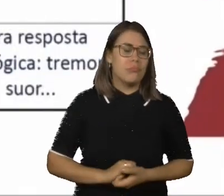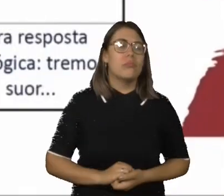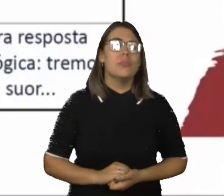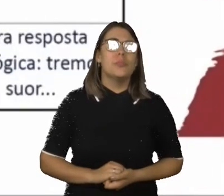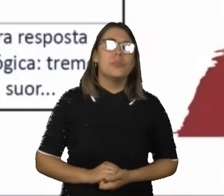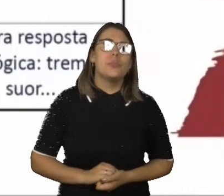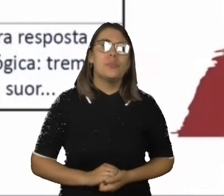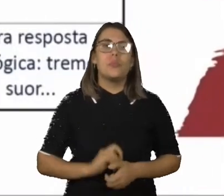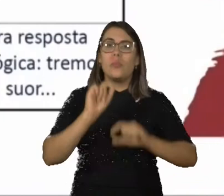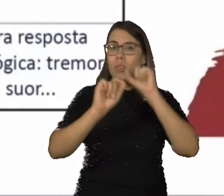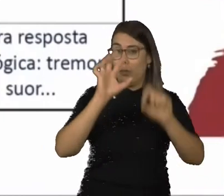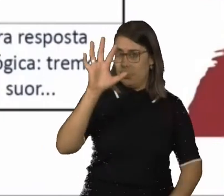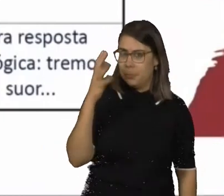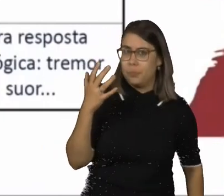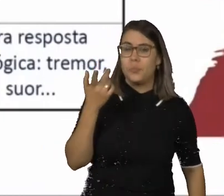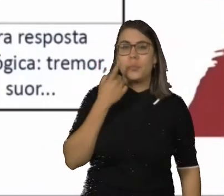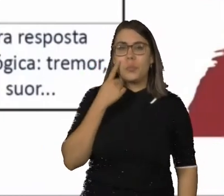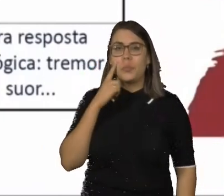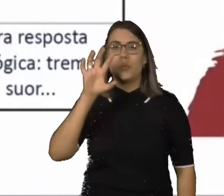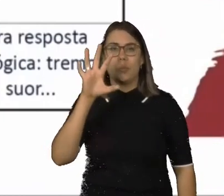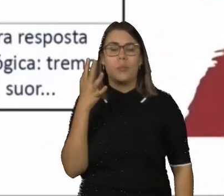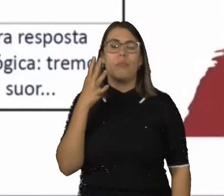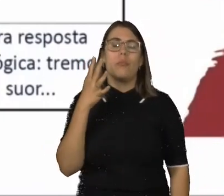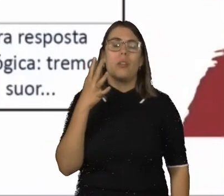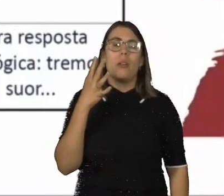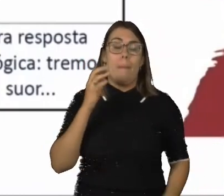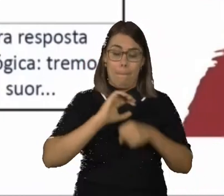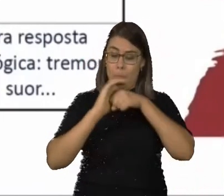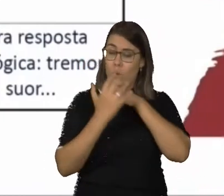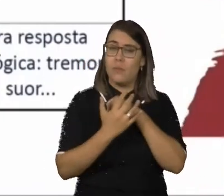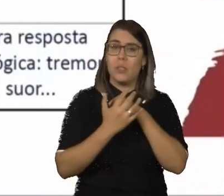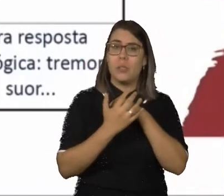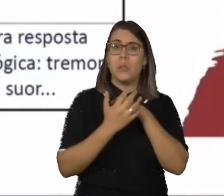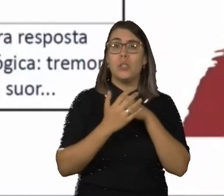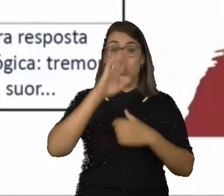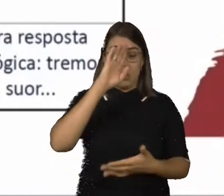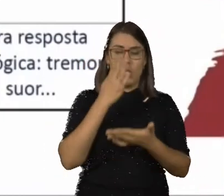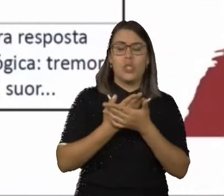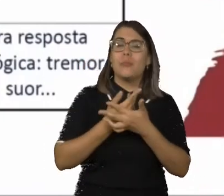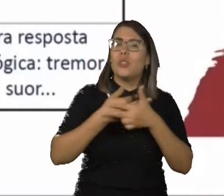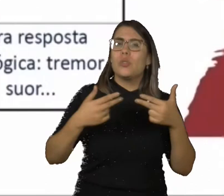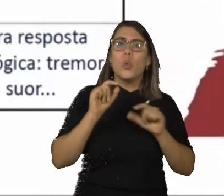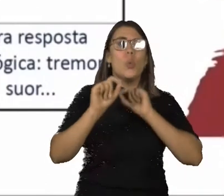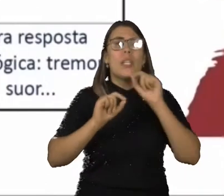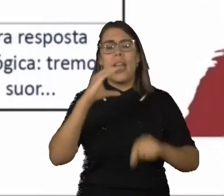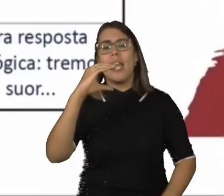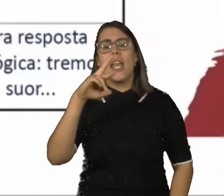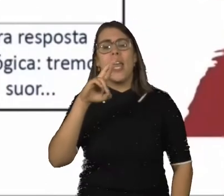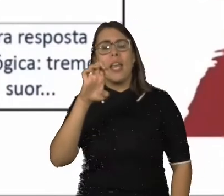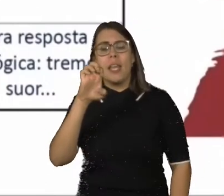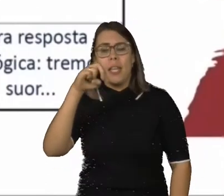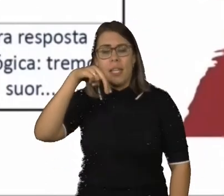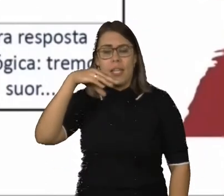Esse aqui é o acontecimento ativador. Vamos dar um exemplo agora mesmo com a própria pandemia. Nós temos crenças, a gente tem pensamento. O que é uma crença, Tânia? É um